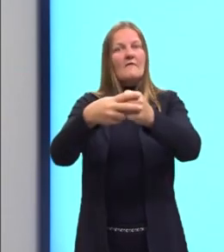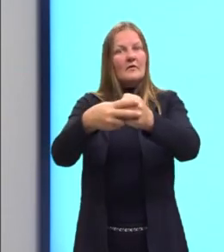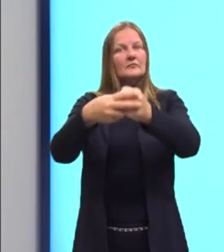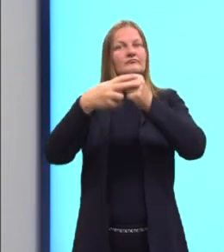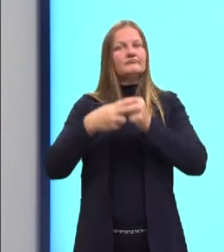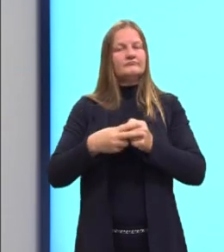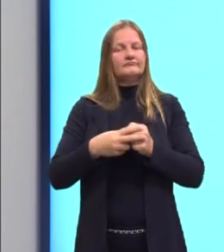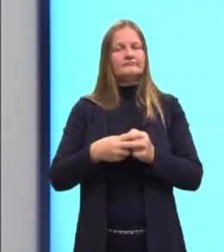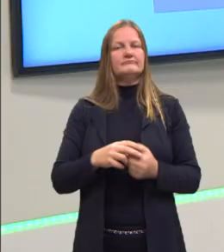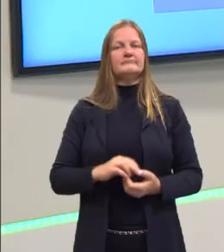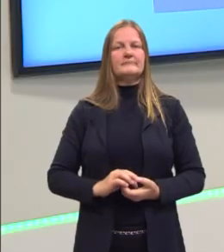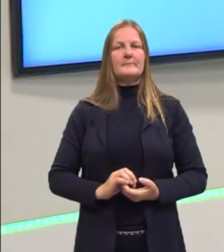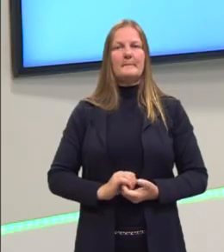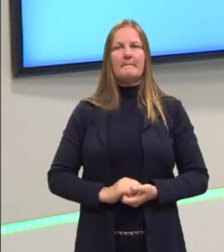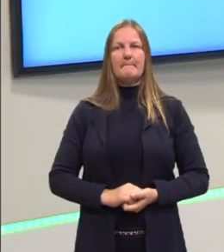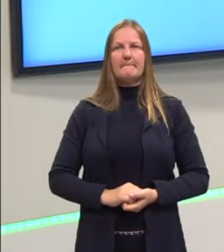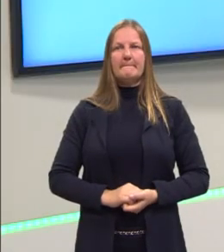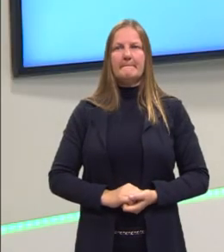Muita mesmo.